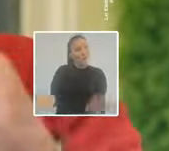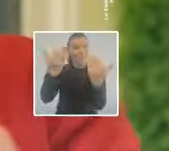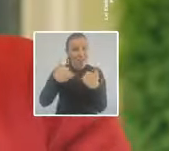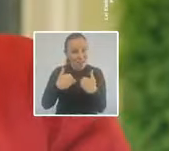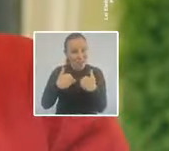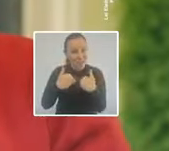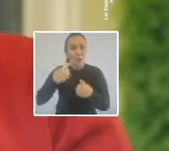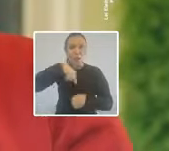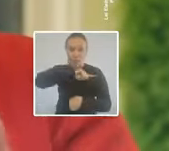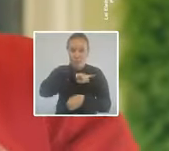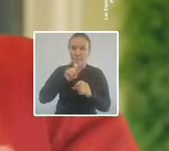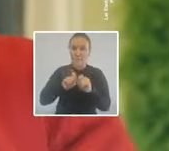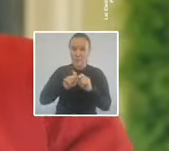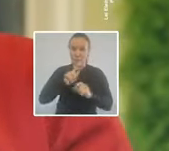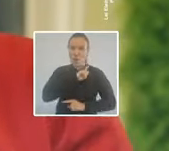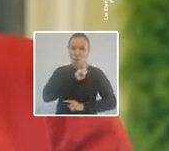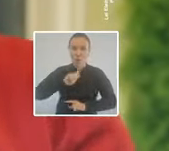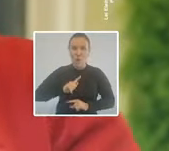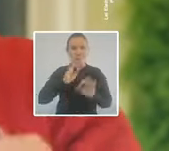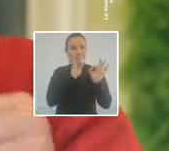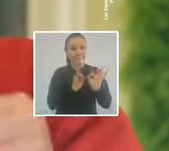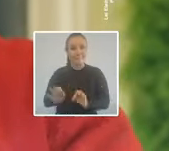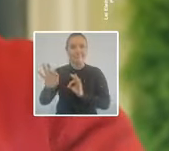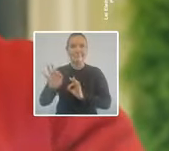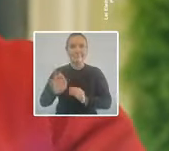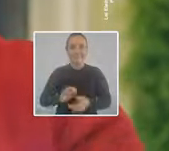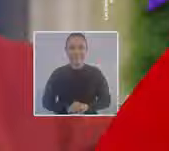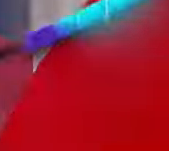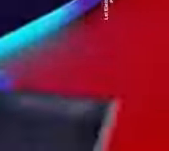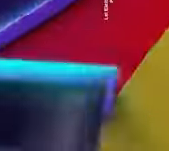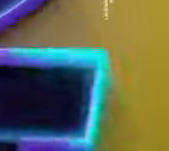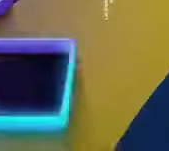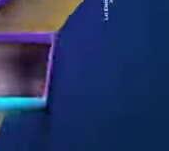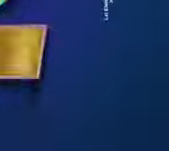Vem com a gente e vamos fazer um governo coerente.